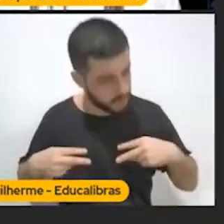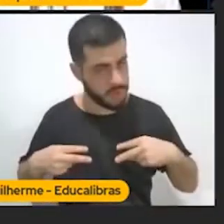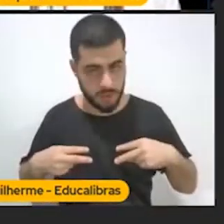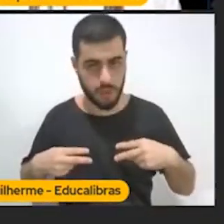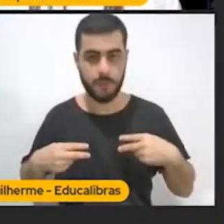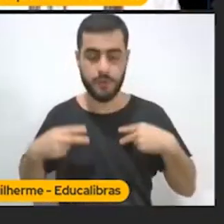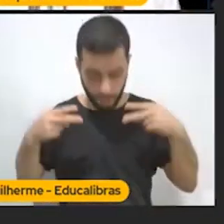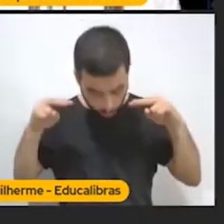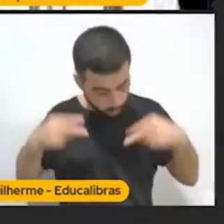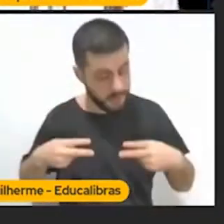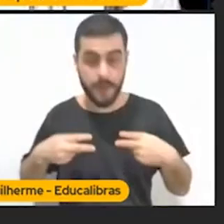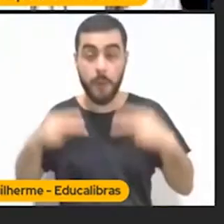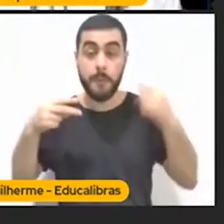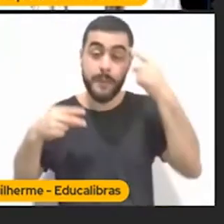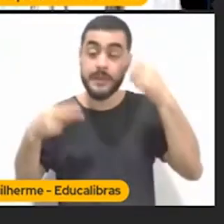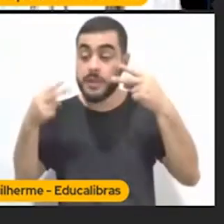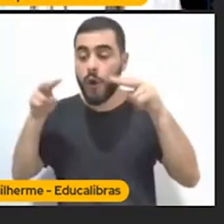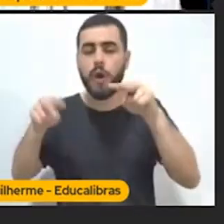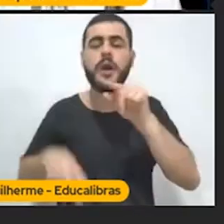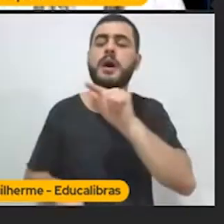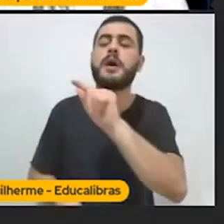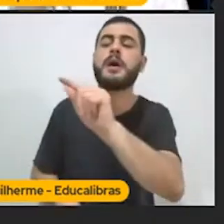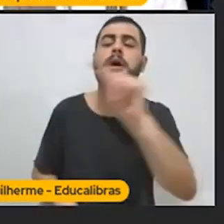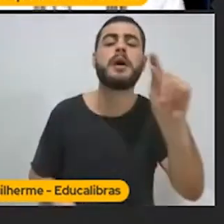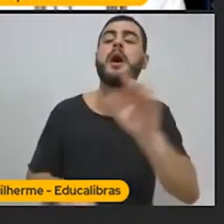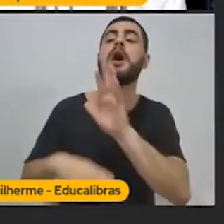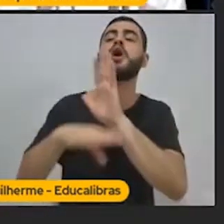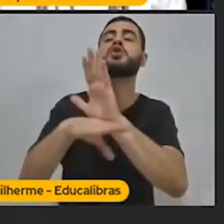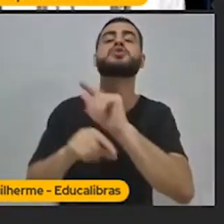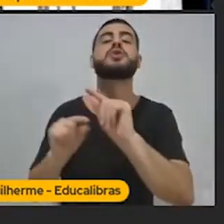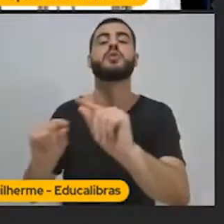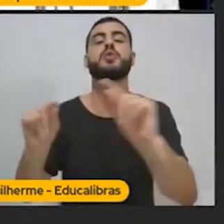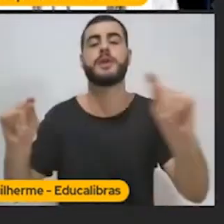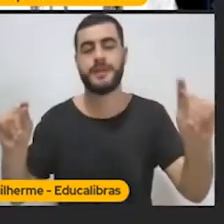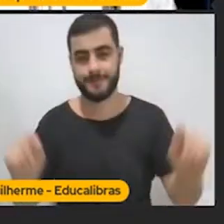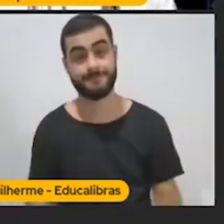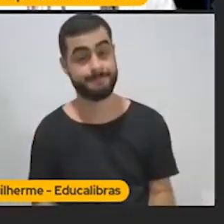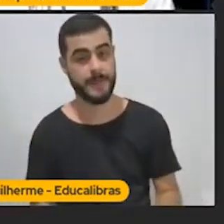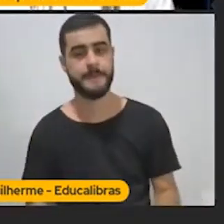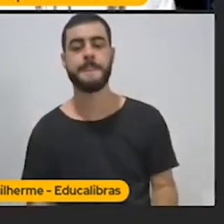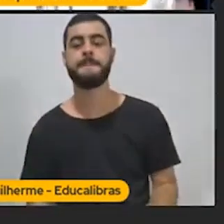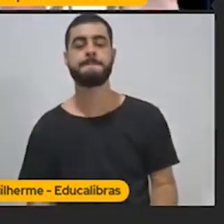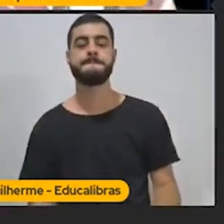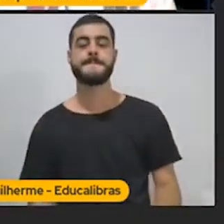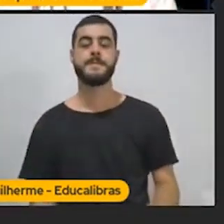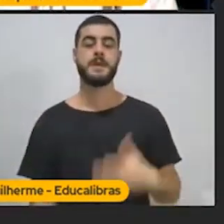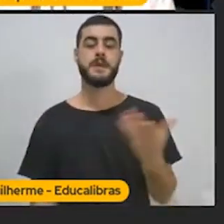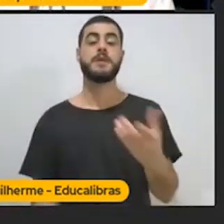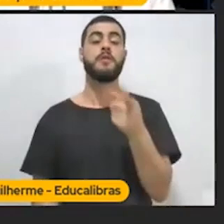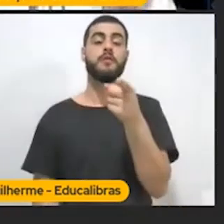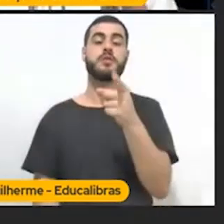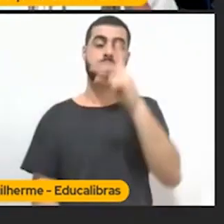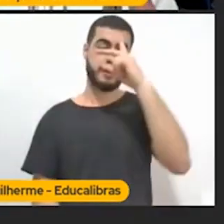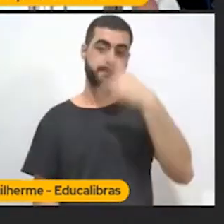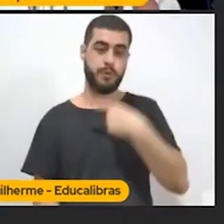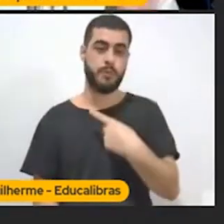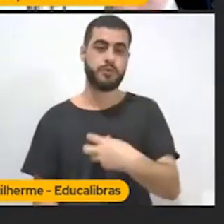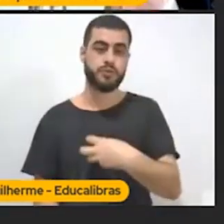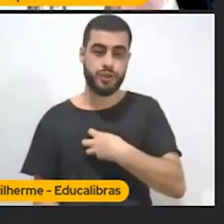para a sociedade. E muitas vezes não entende porque não está dando certo, tá bom? Então, visão de produto, visão de serviço, você pode utilizar aqui, ó.